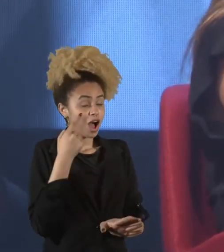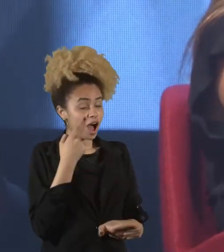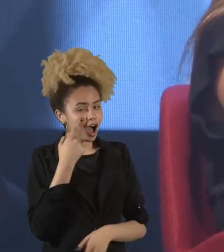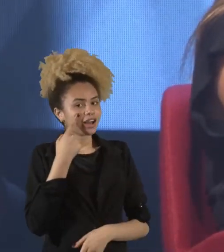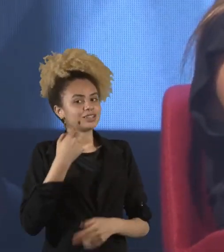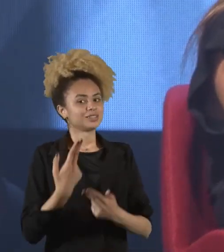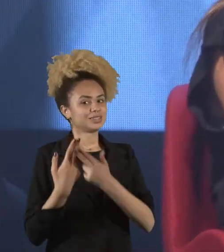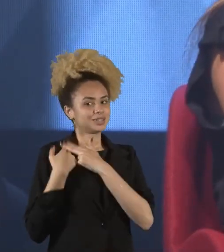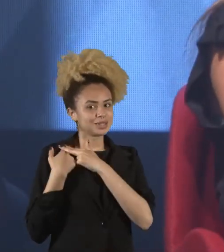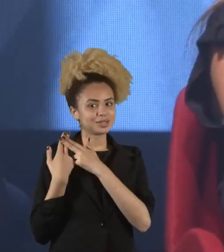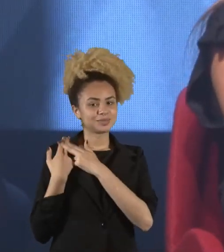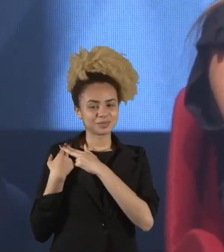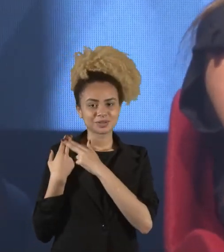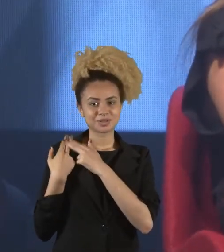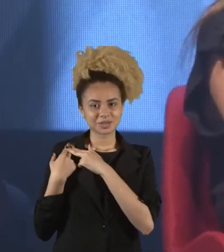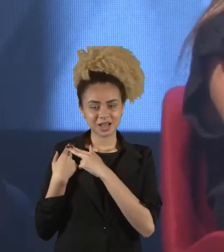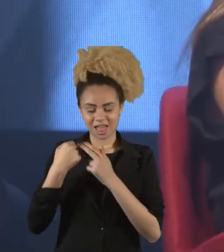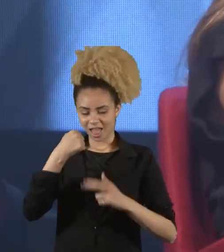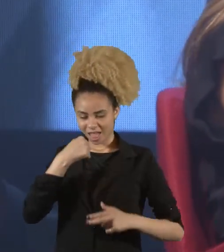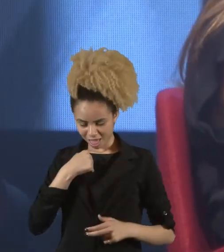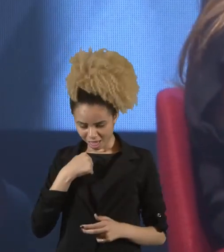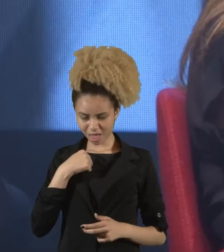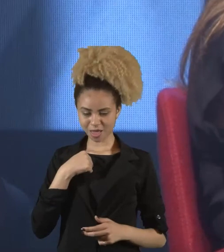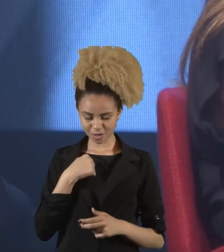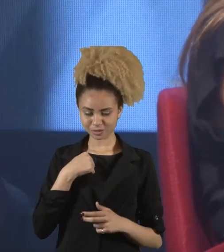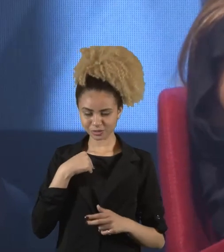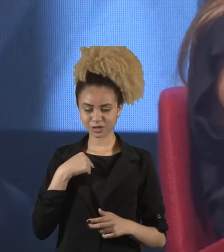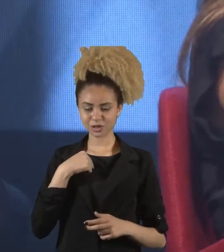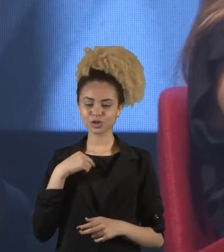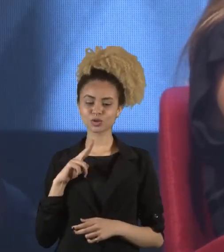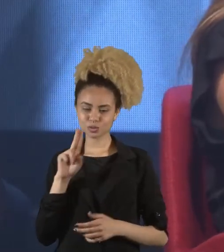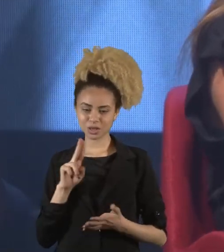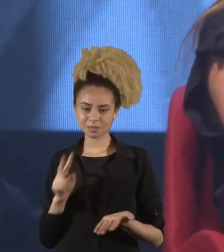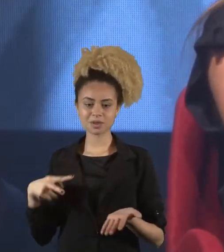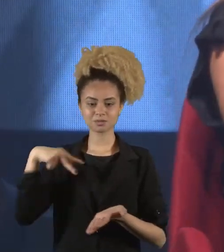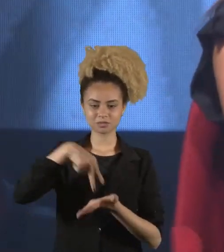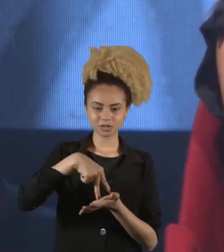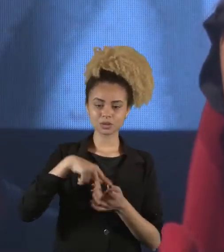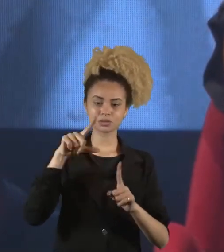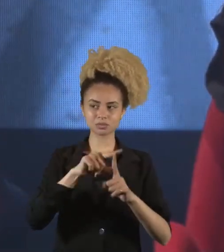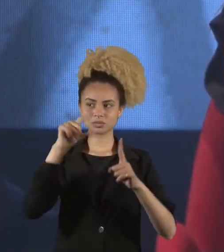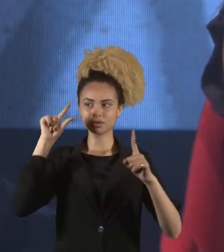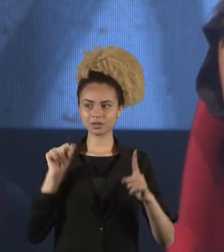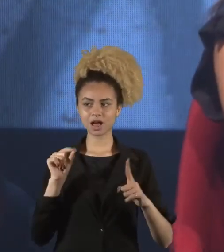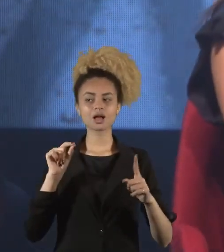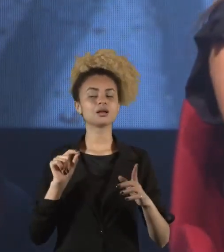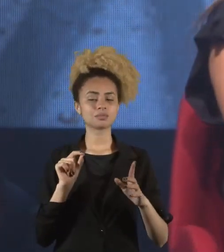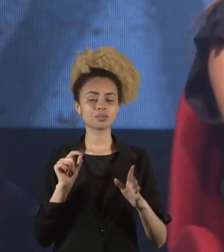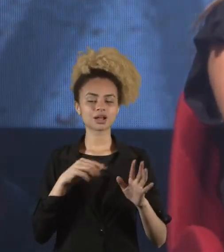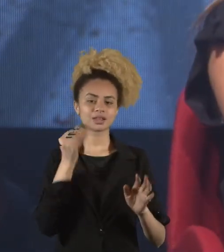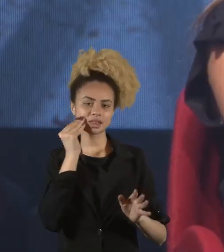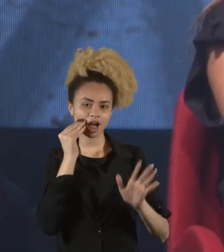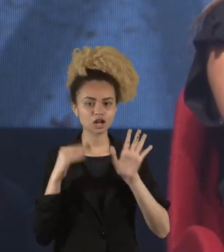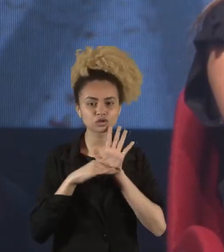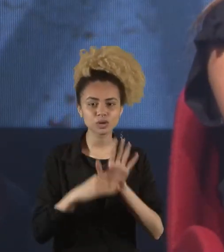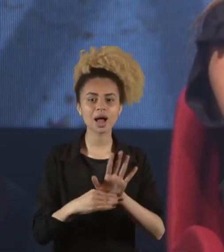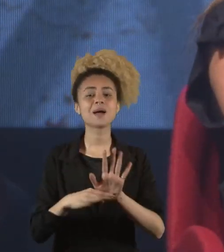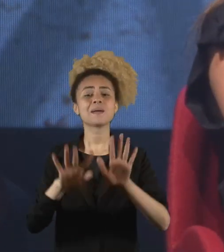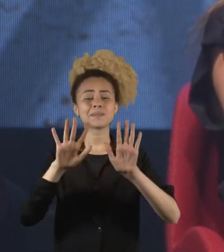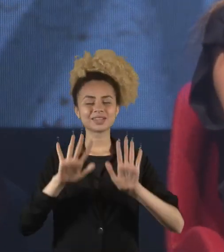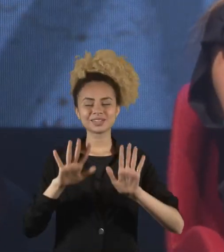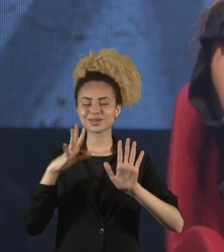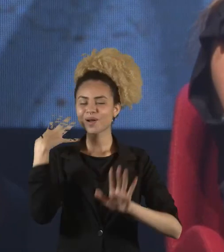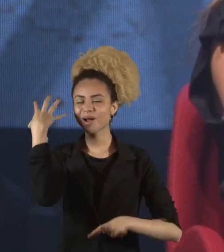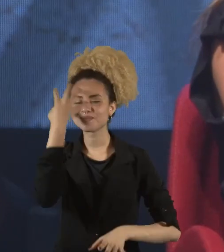responsabilidade e eu tenho que usar minha posição de privilégio para ajudar, mas isso se tornou uma